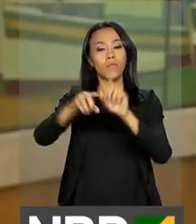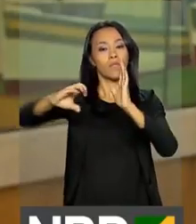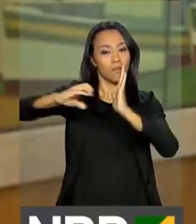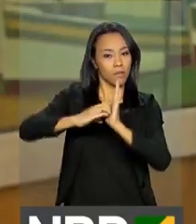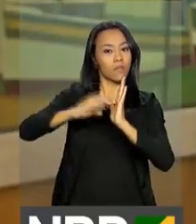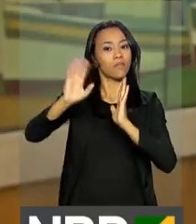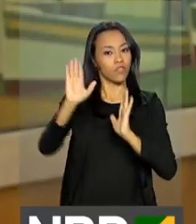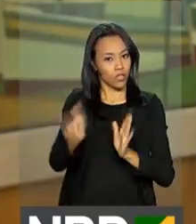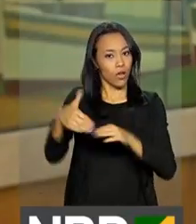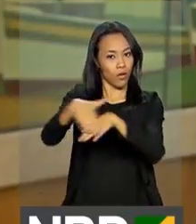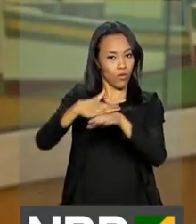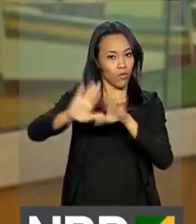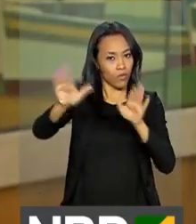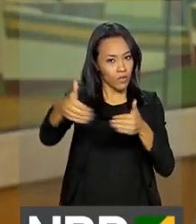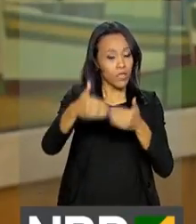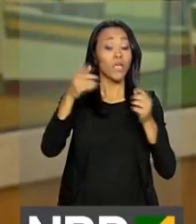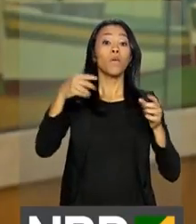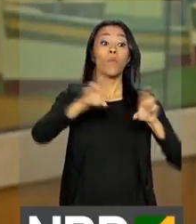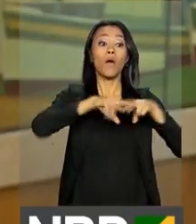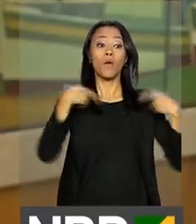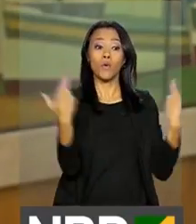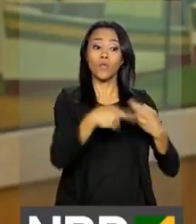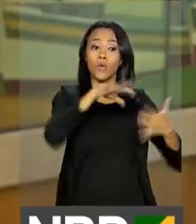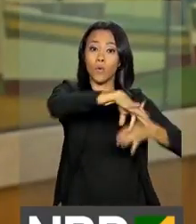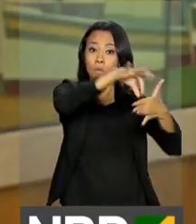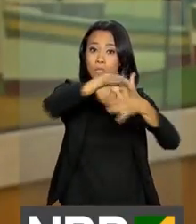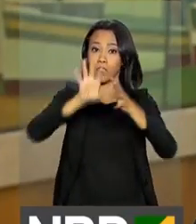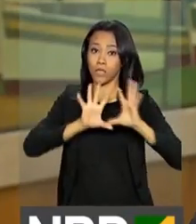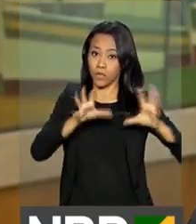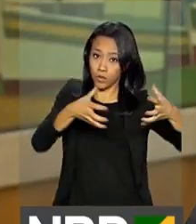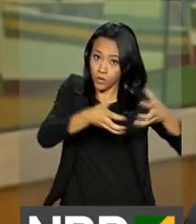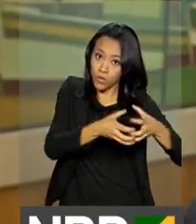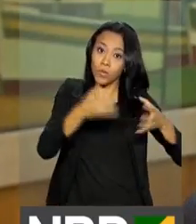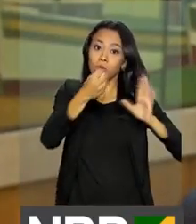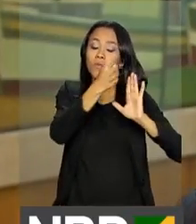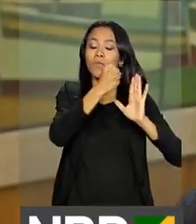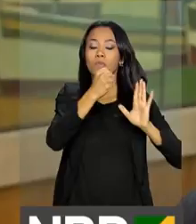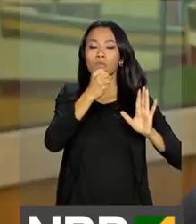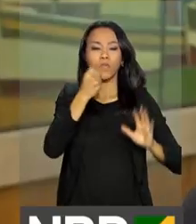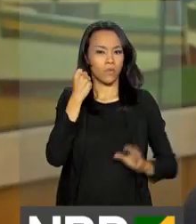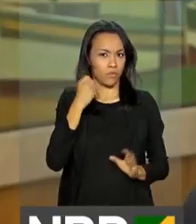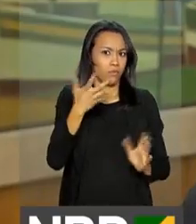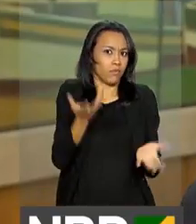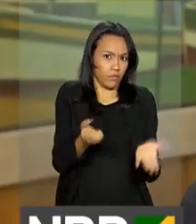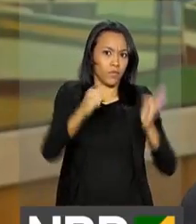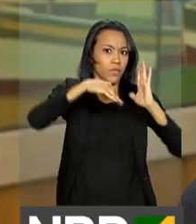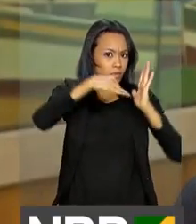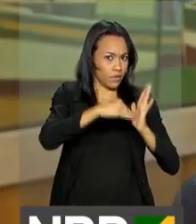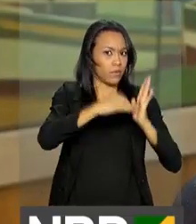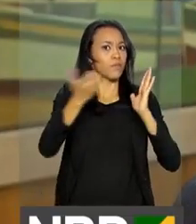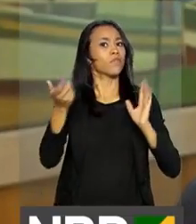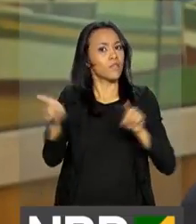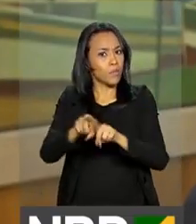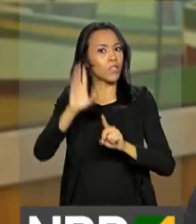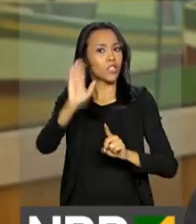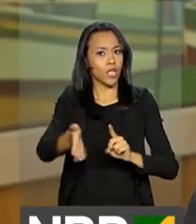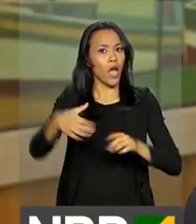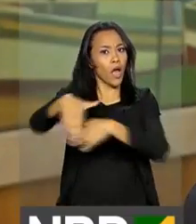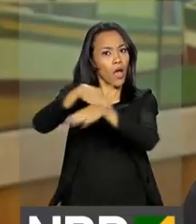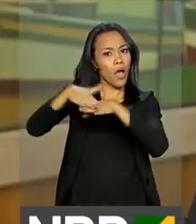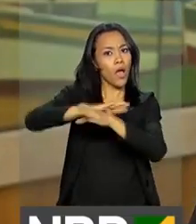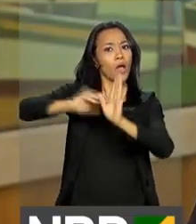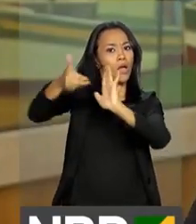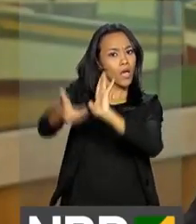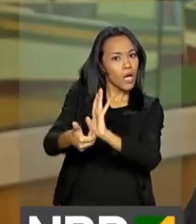Fiz uma reunião hoje dos líderes do Senado, como fiz ontem com os líderes da Câmara dos Deputados, e verifiquei nesses